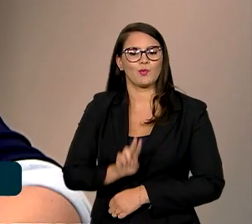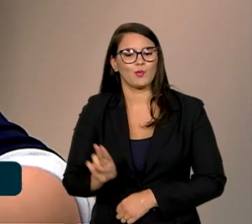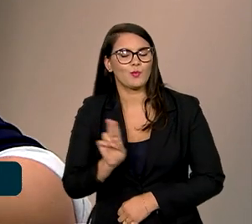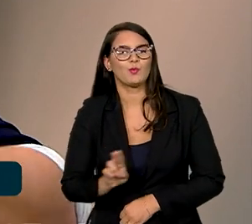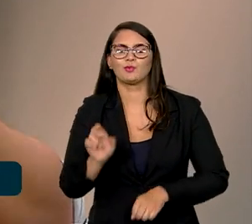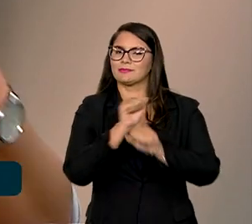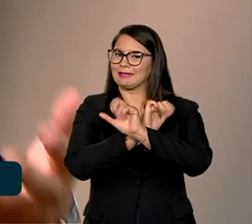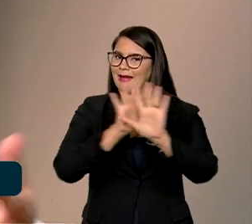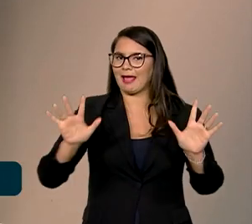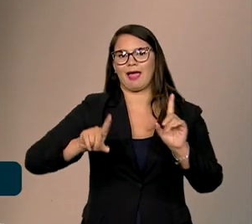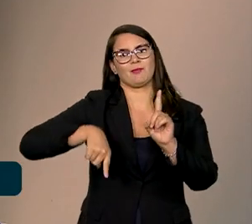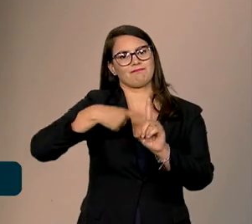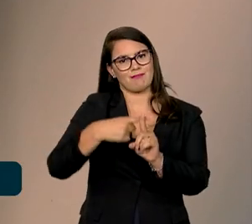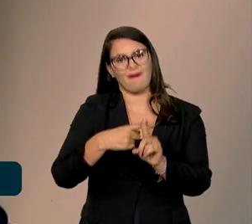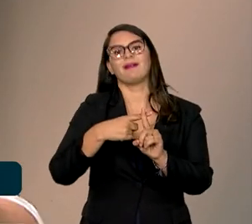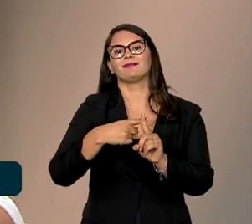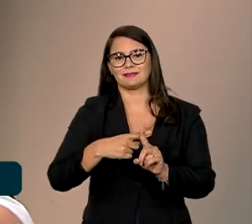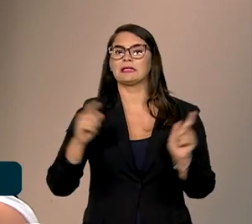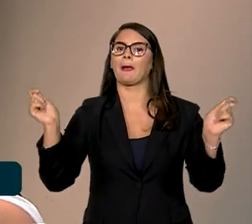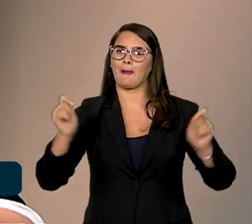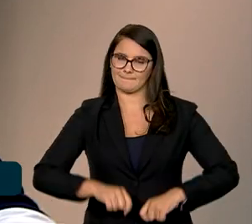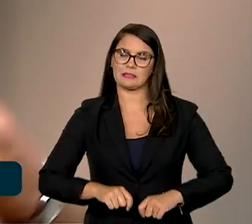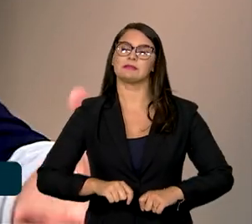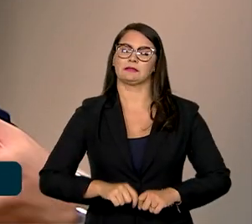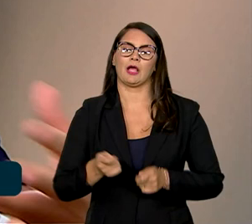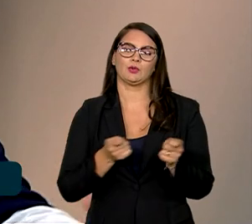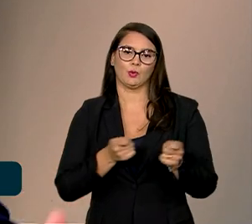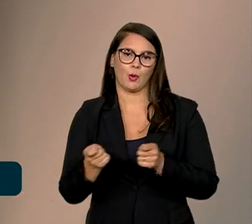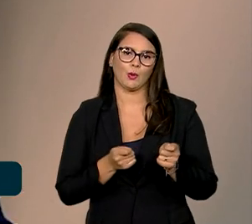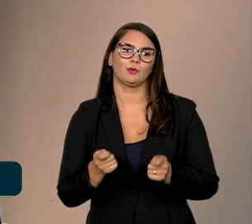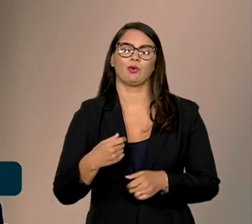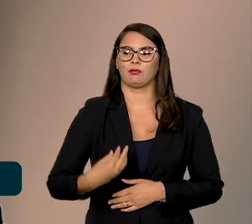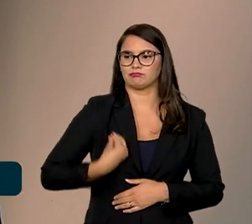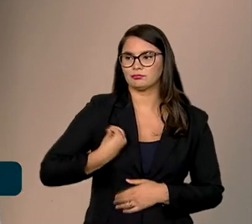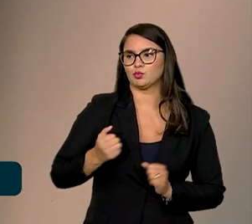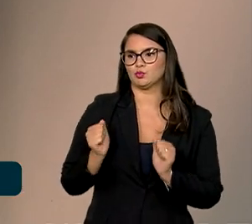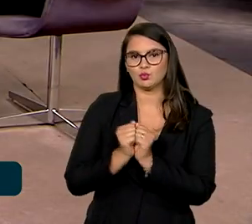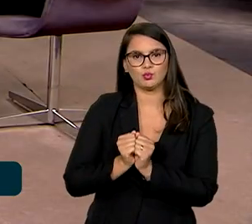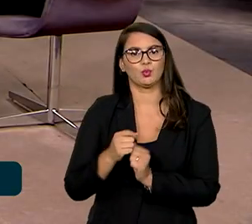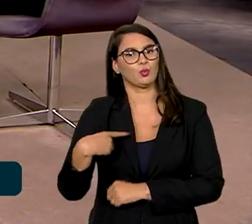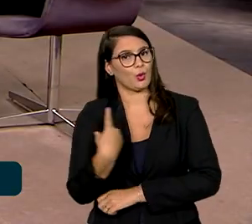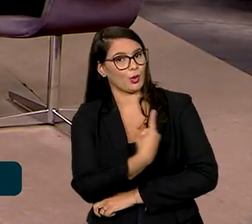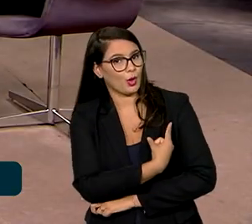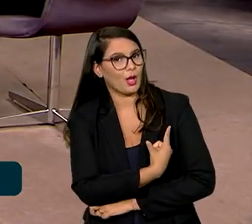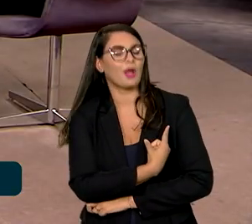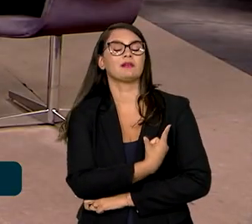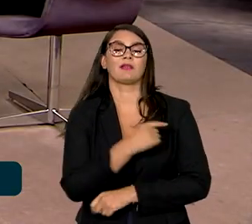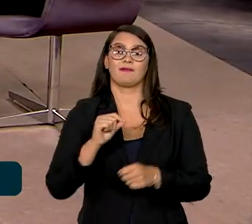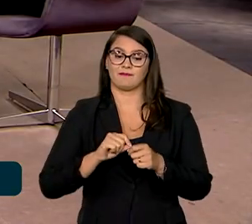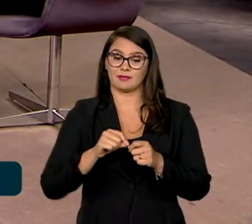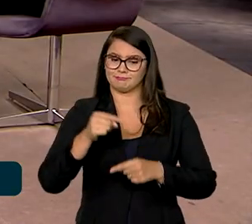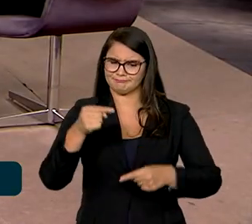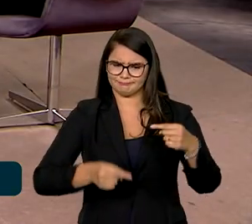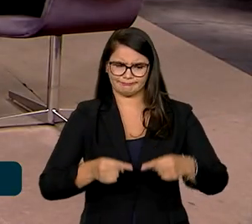com mais transparência, com mais capacidade que os organismos de controle estejam ali junto com a gente, fazendo com que essa política